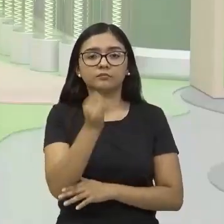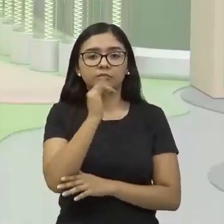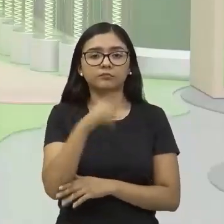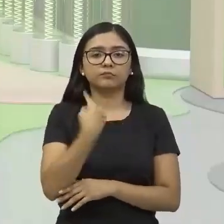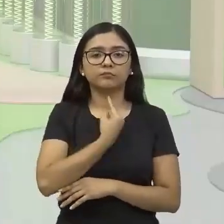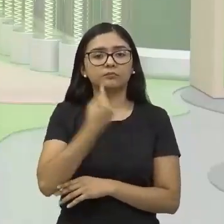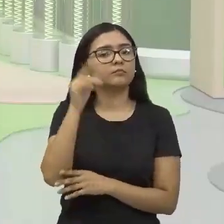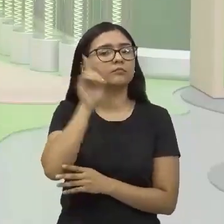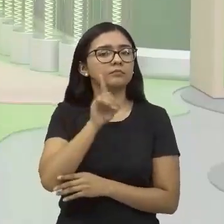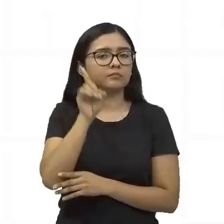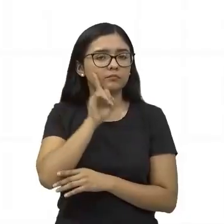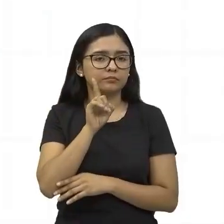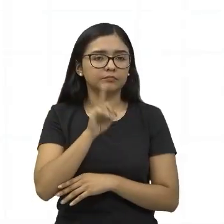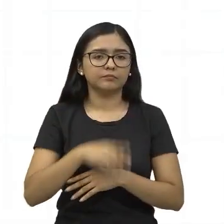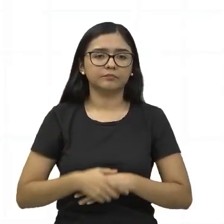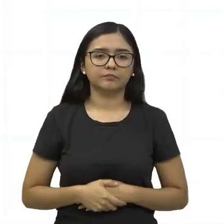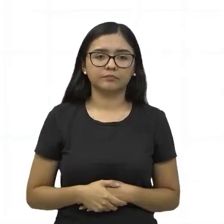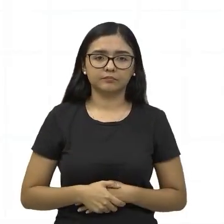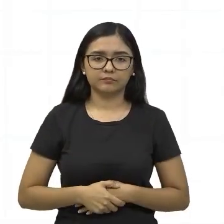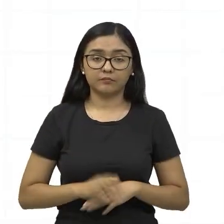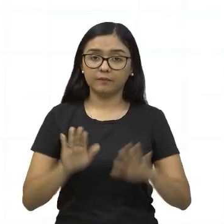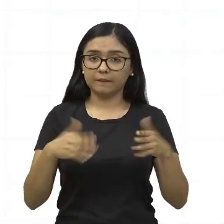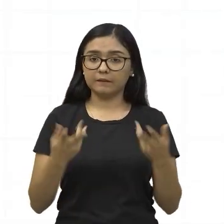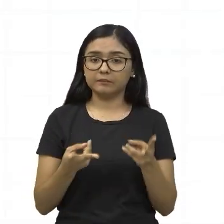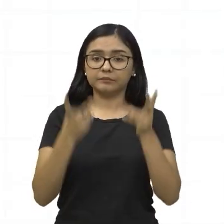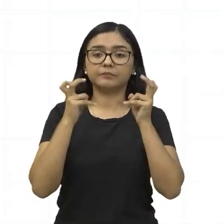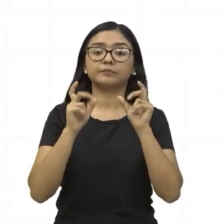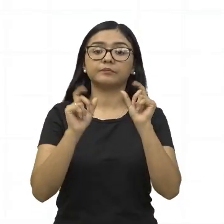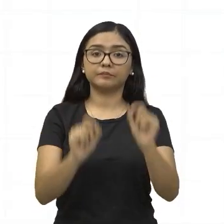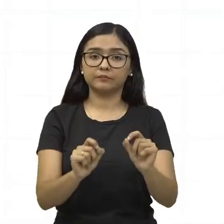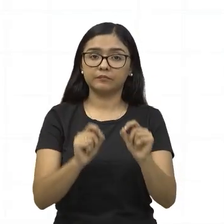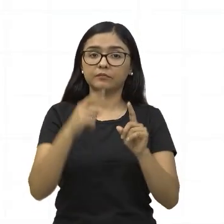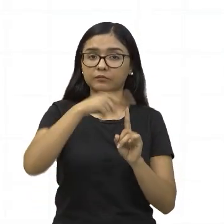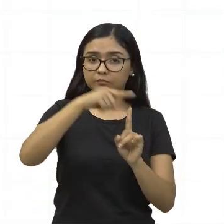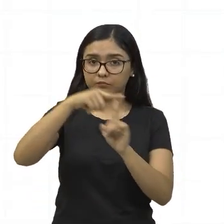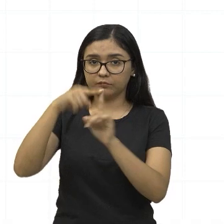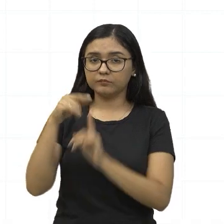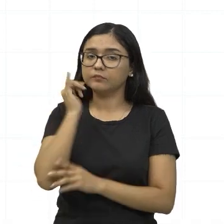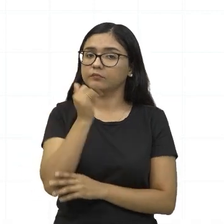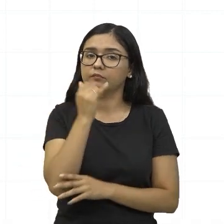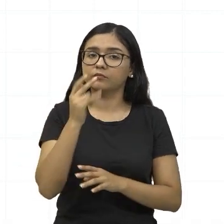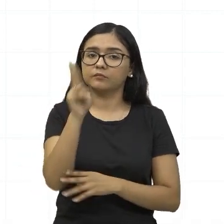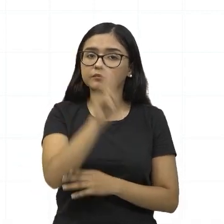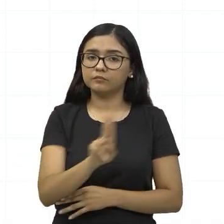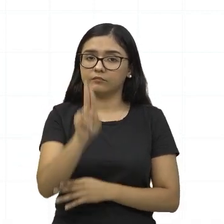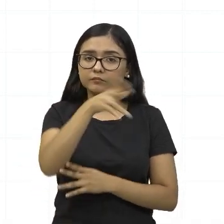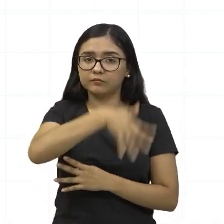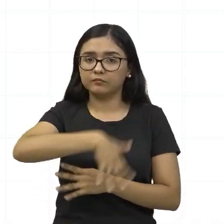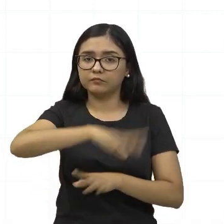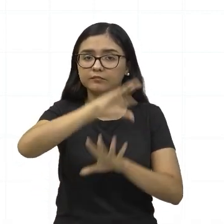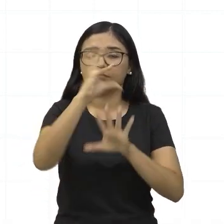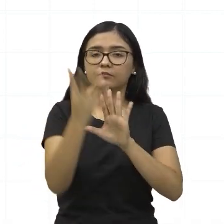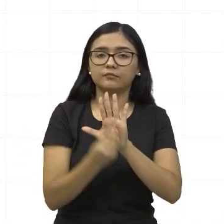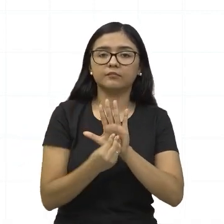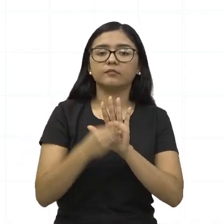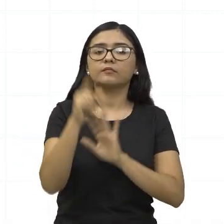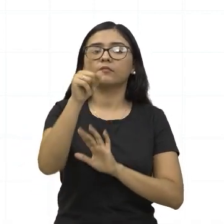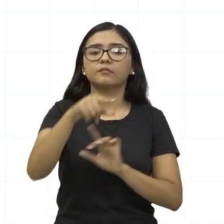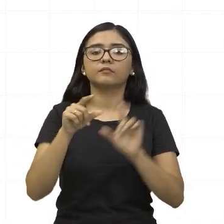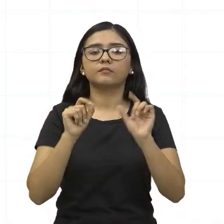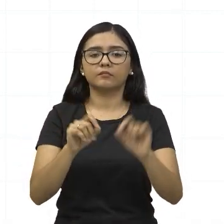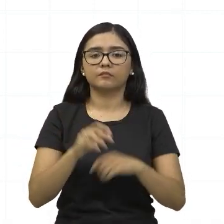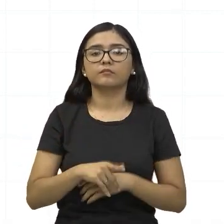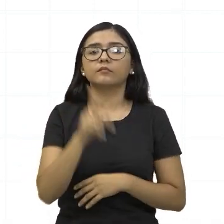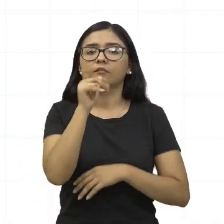que nós vamos conhecer a partir de agora. Observe aí que as formas de energia utilizadas na região amazônica são aí